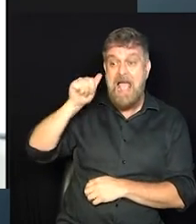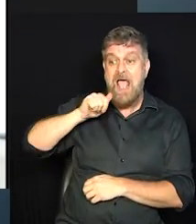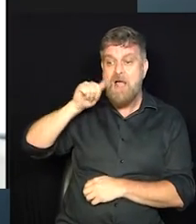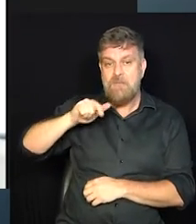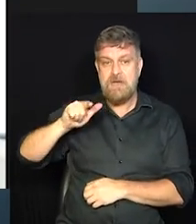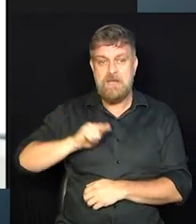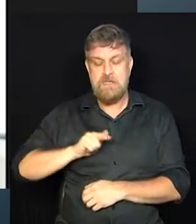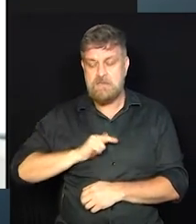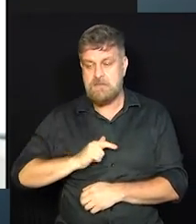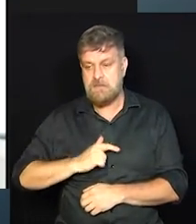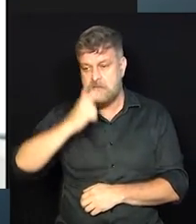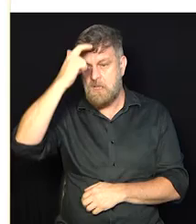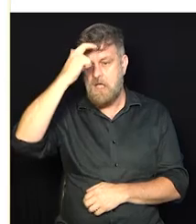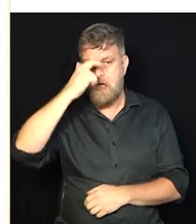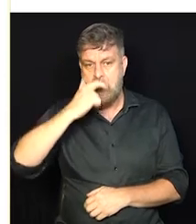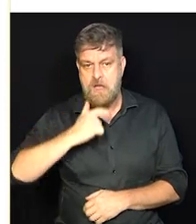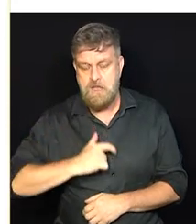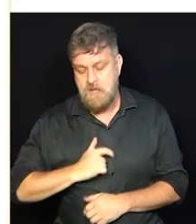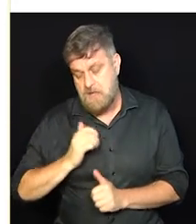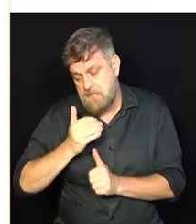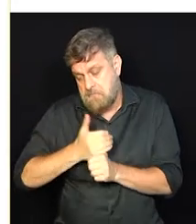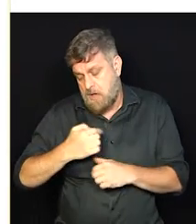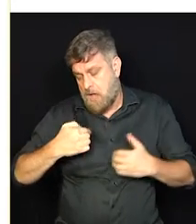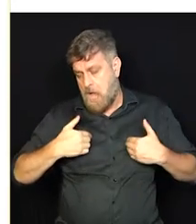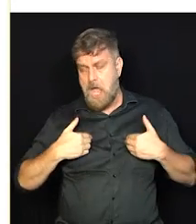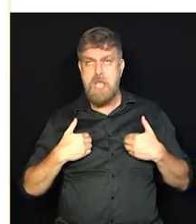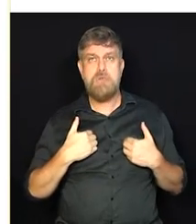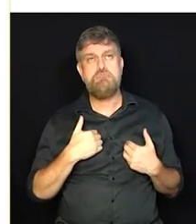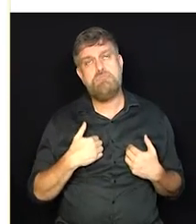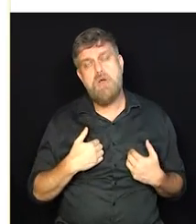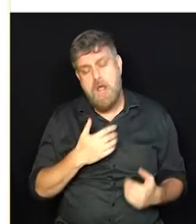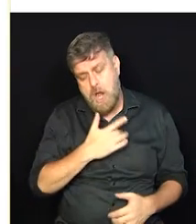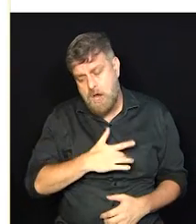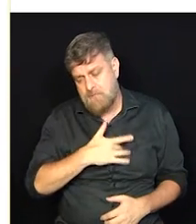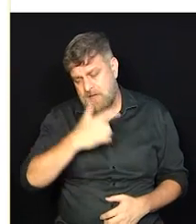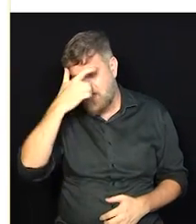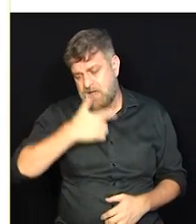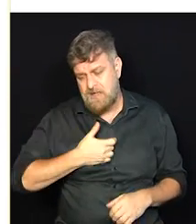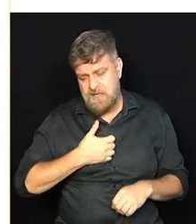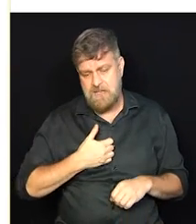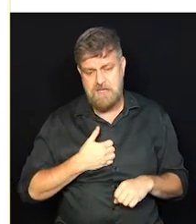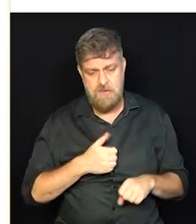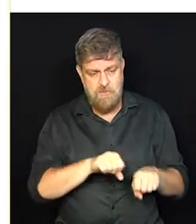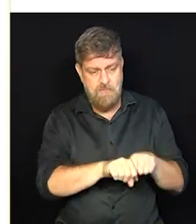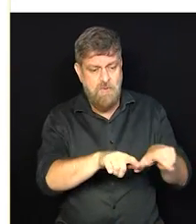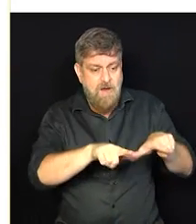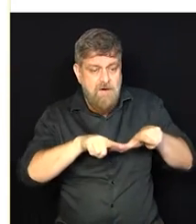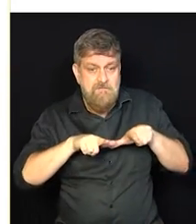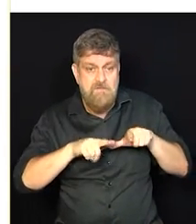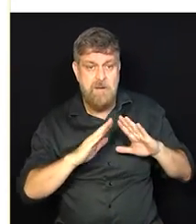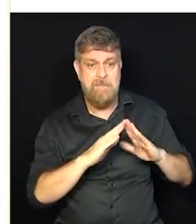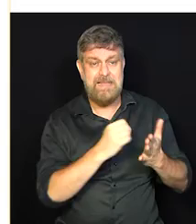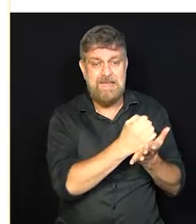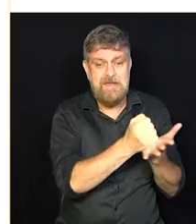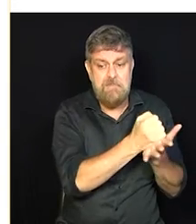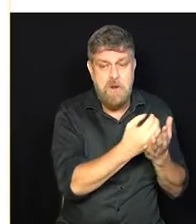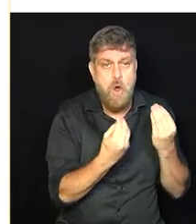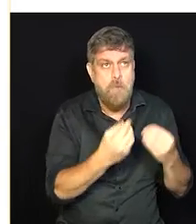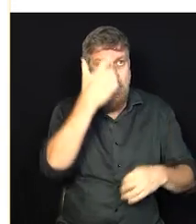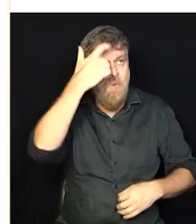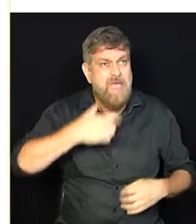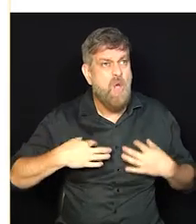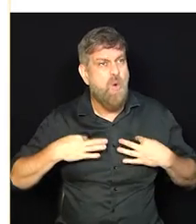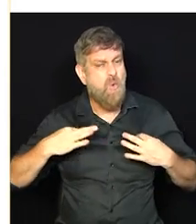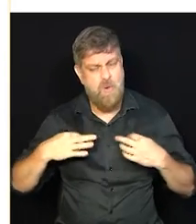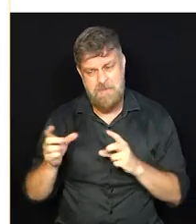muito esse lance da síndrome da impostora, né? Mas eu, nossa, eu sou formada em farmácia, por exemplo, como que eu vou abrir um negócio, uma